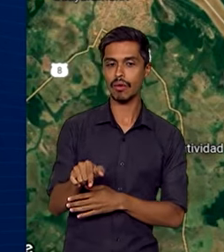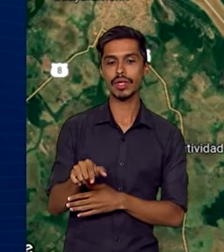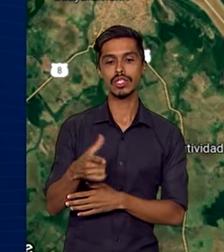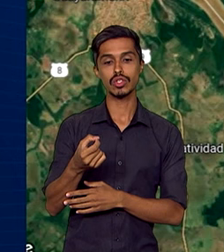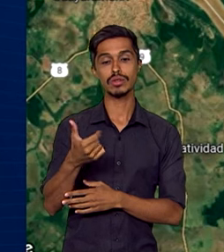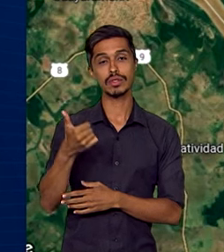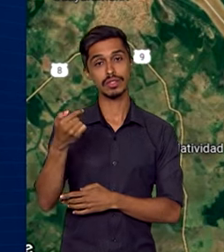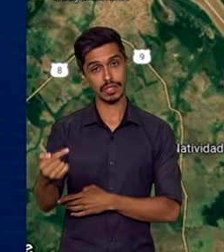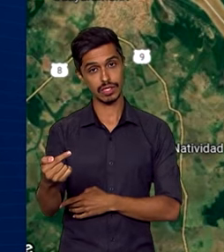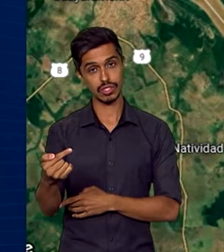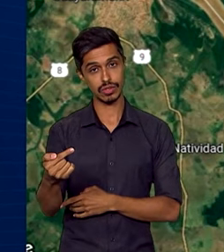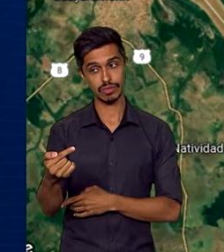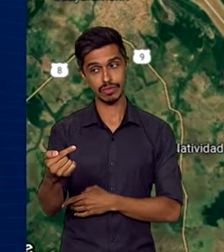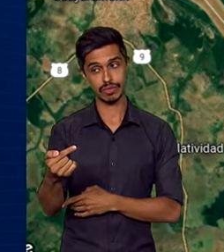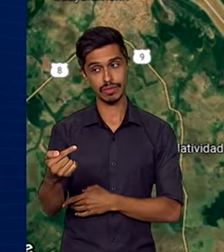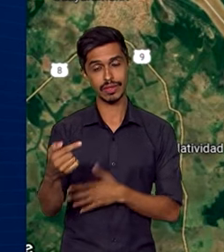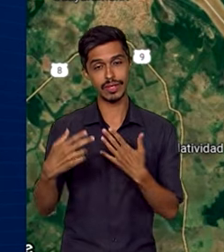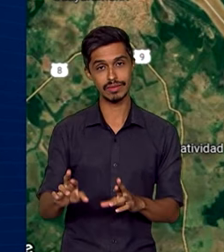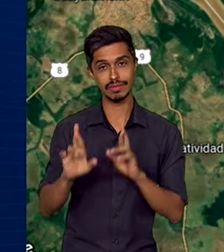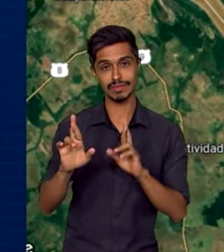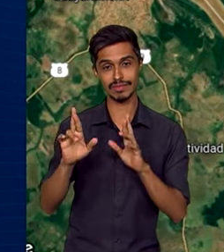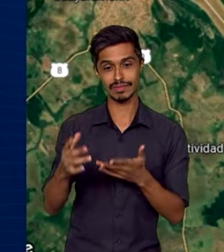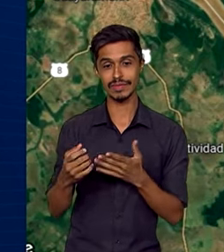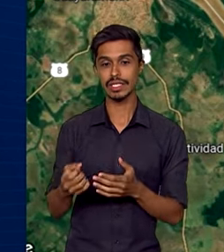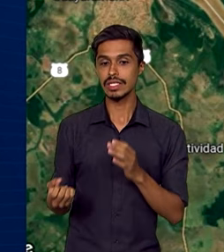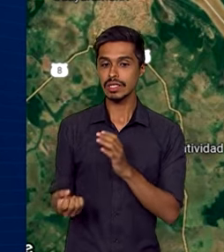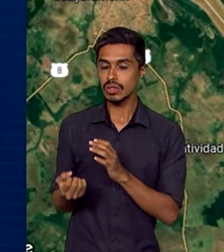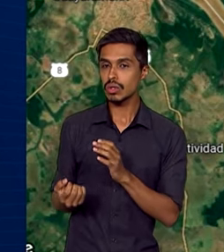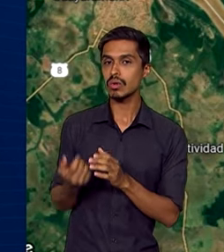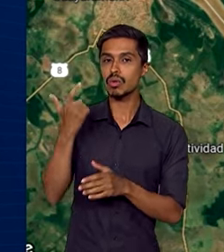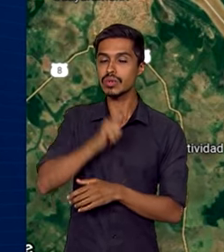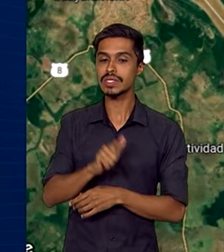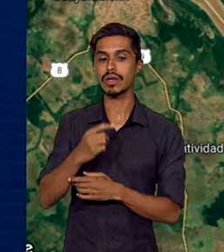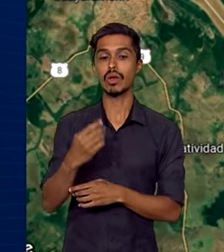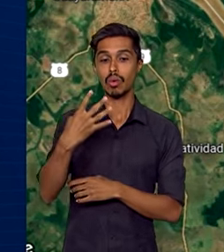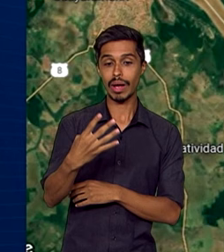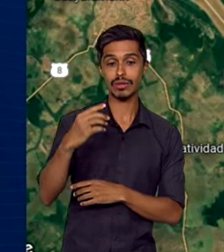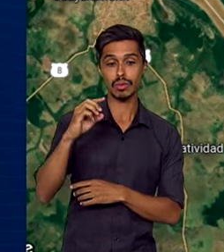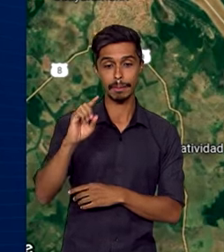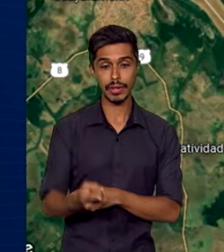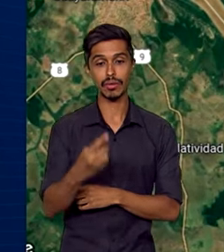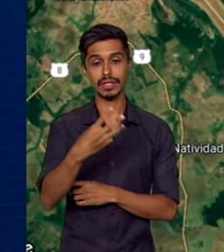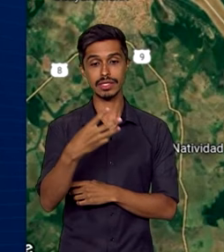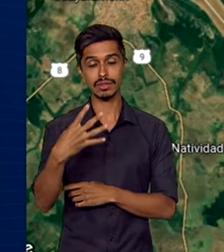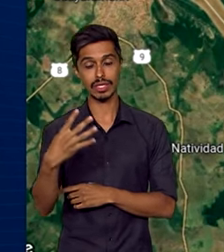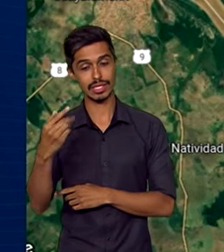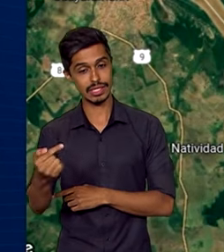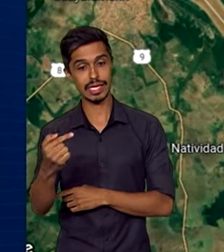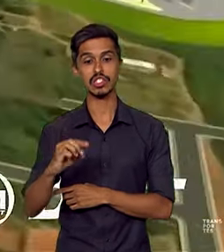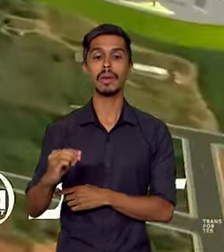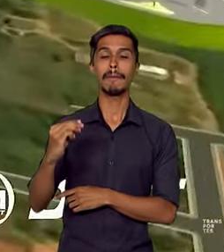2027. A expectativa é que sejam gerados quase 4.500 empregos diretos e